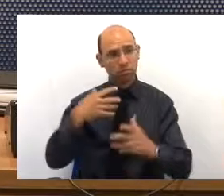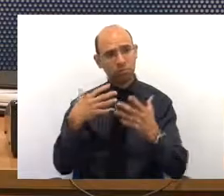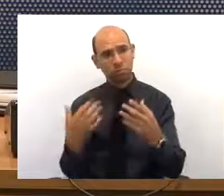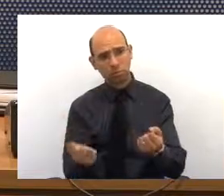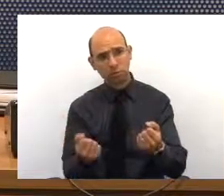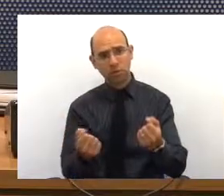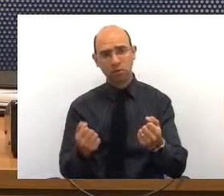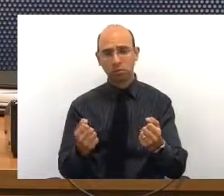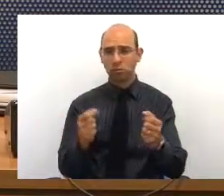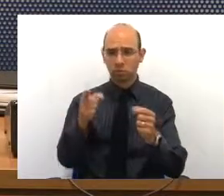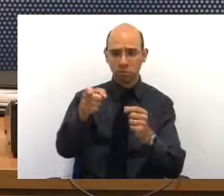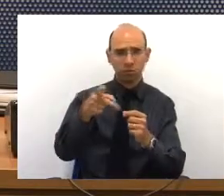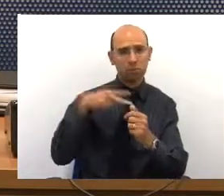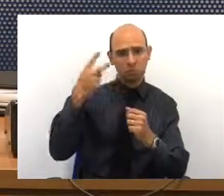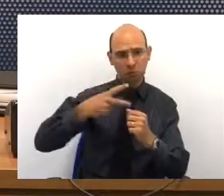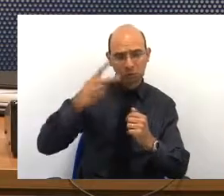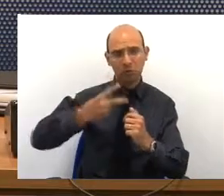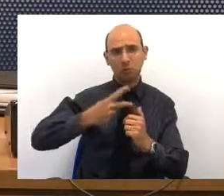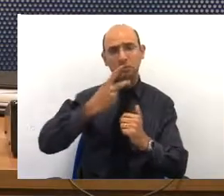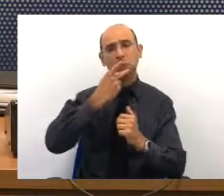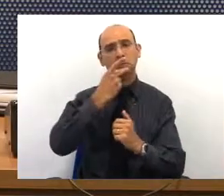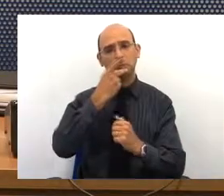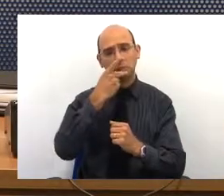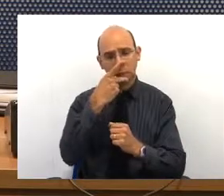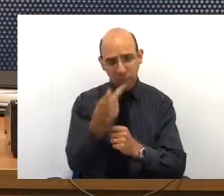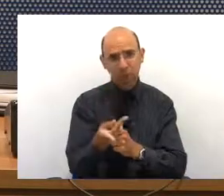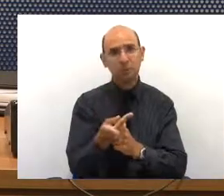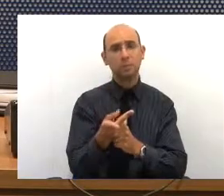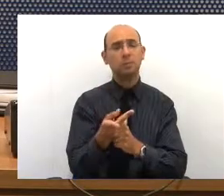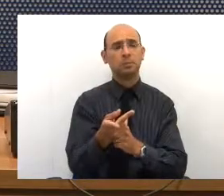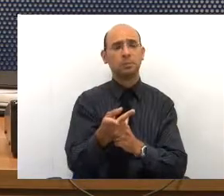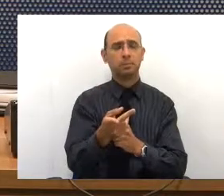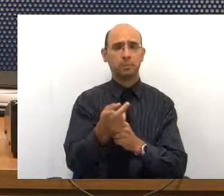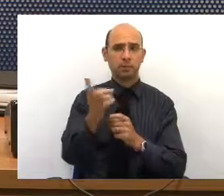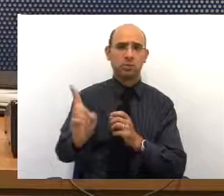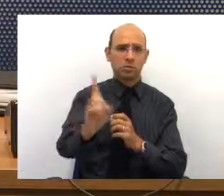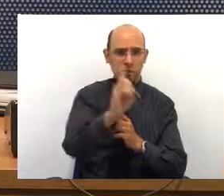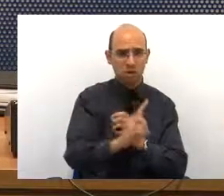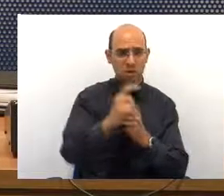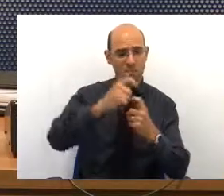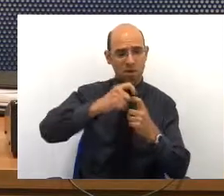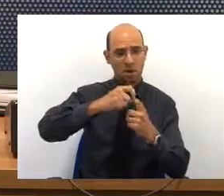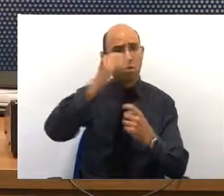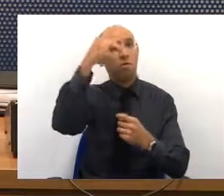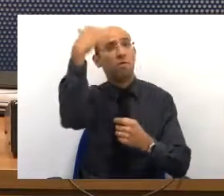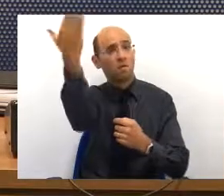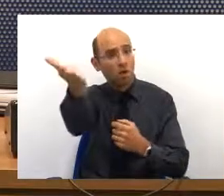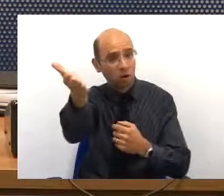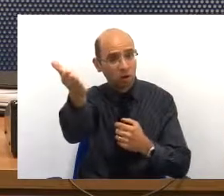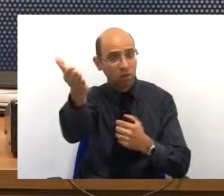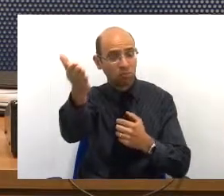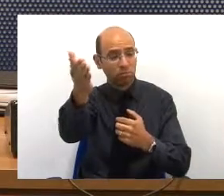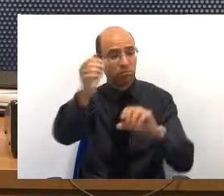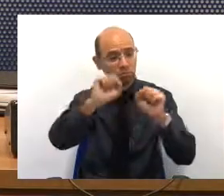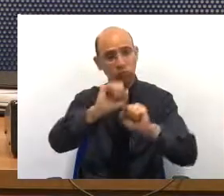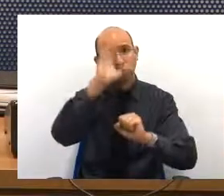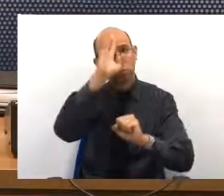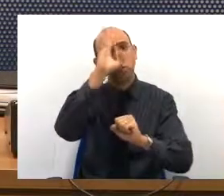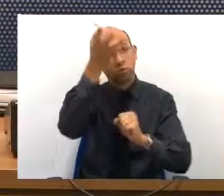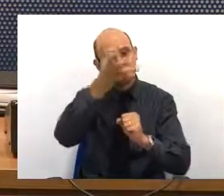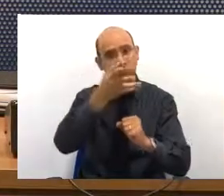o vereador quando ele disse que trazer médico de fora é uma solução